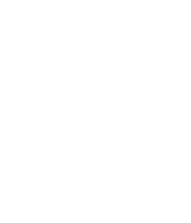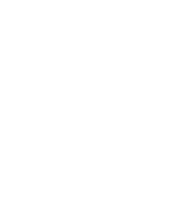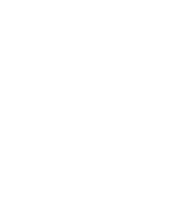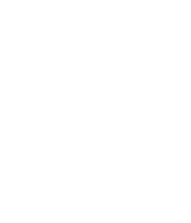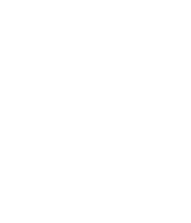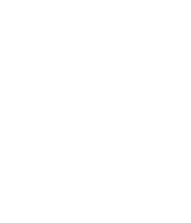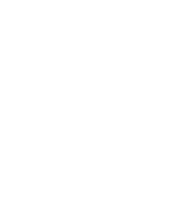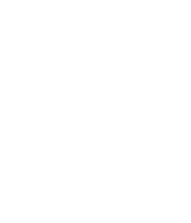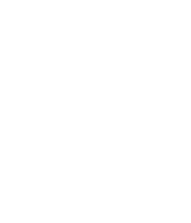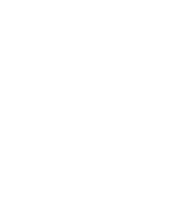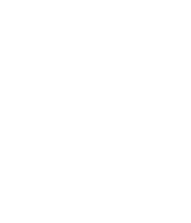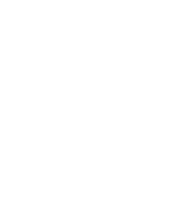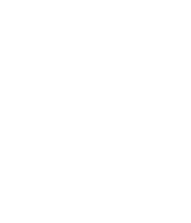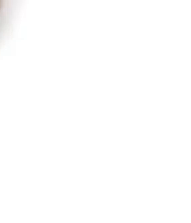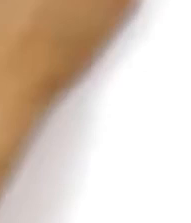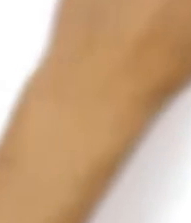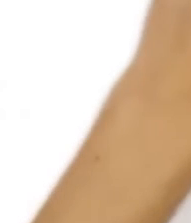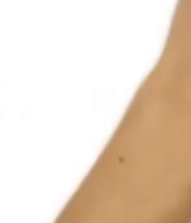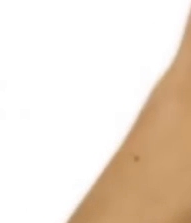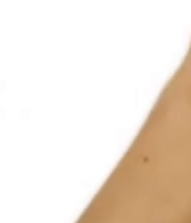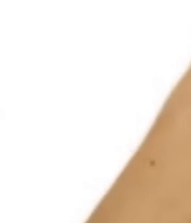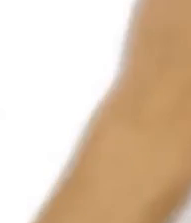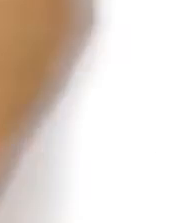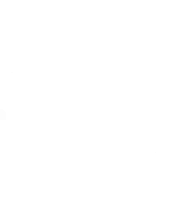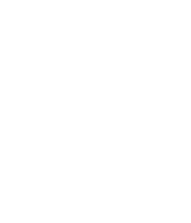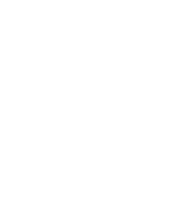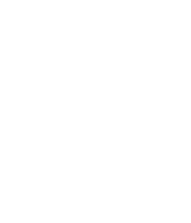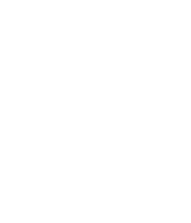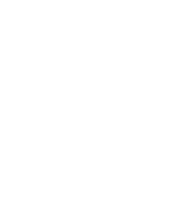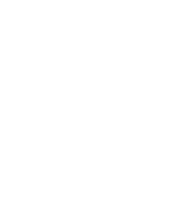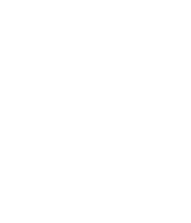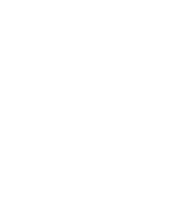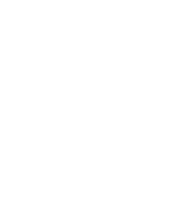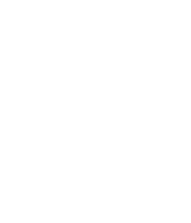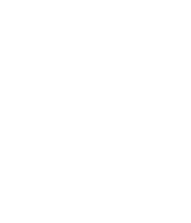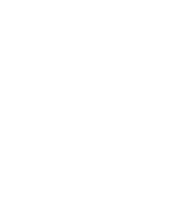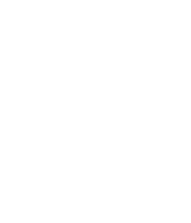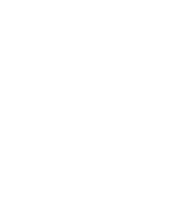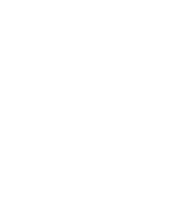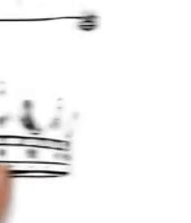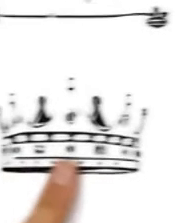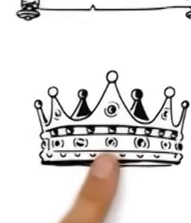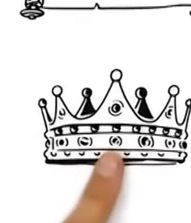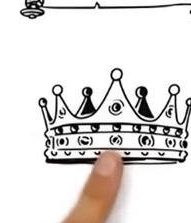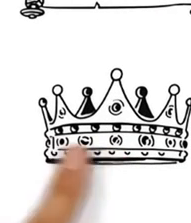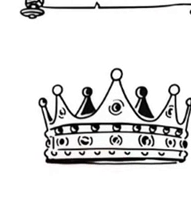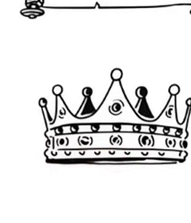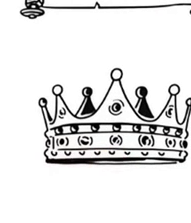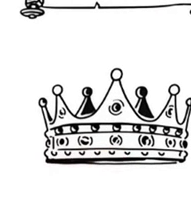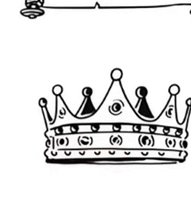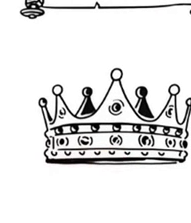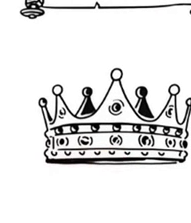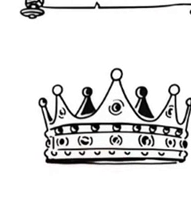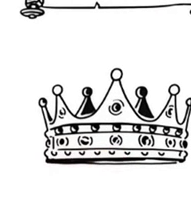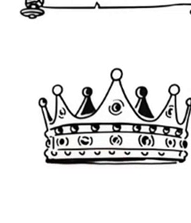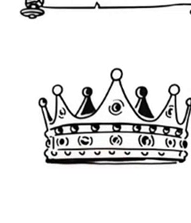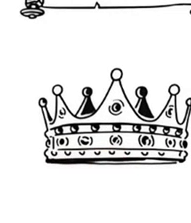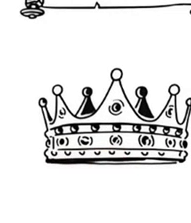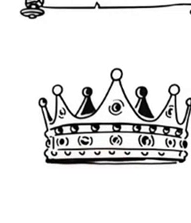consistia quase exclusivamente de histórias e comedias, como A Midsummer Night's Dream e Henry VI.